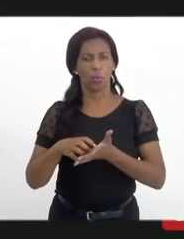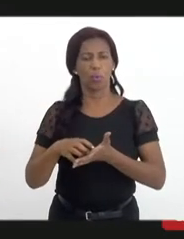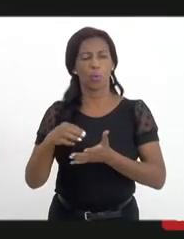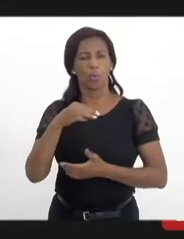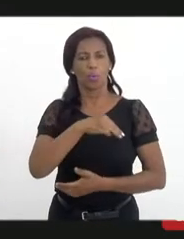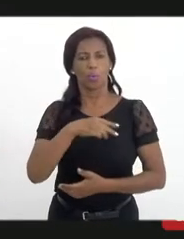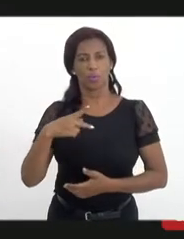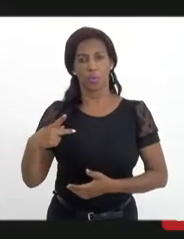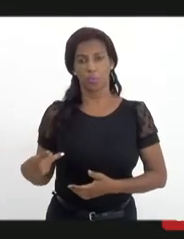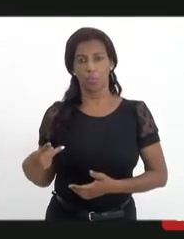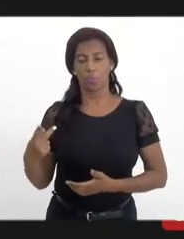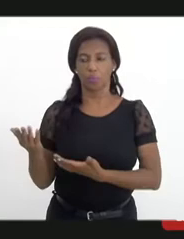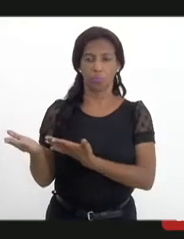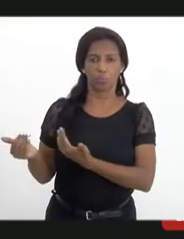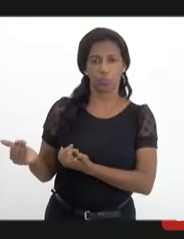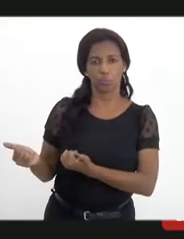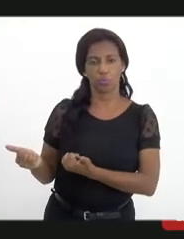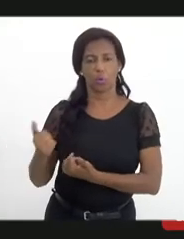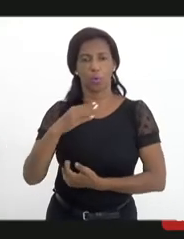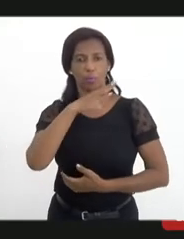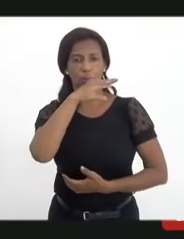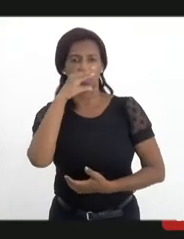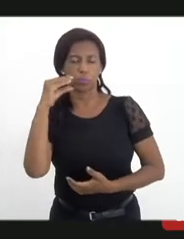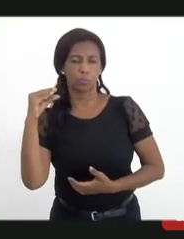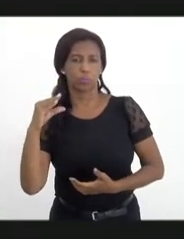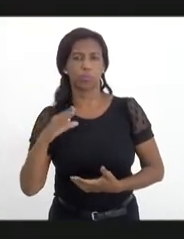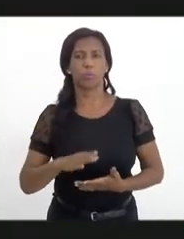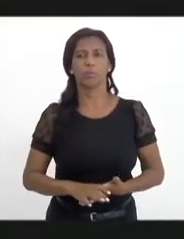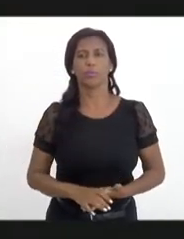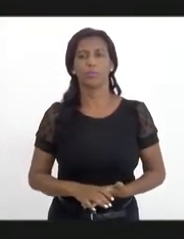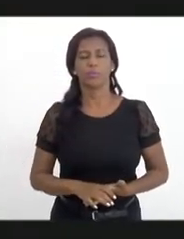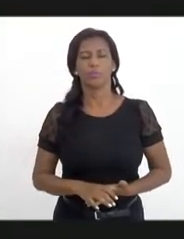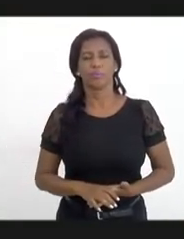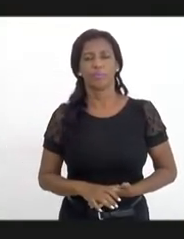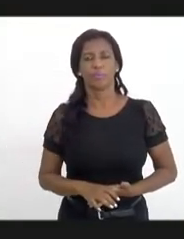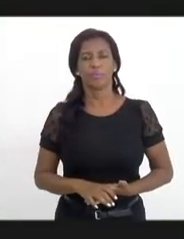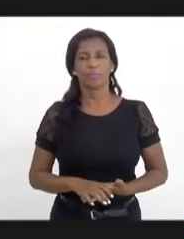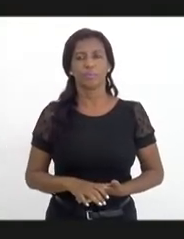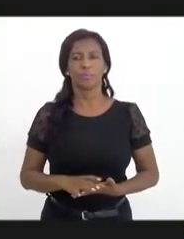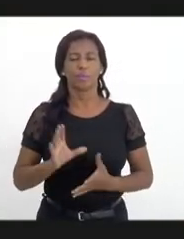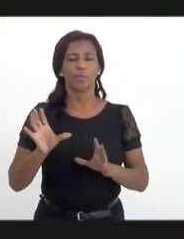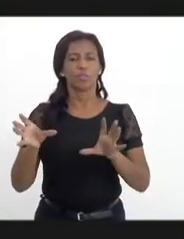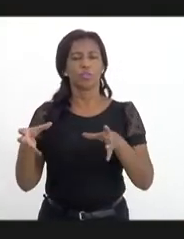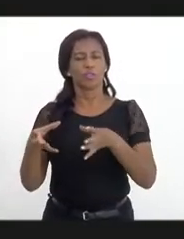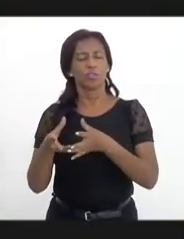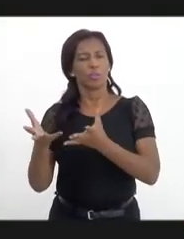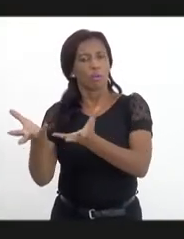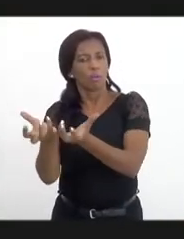adolescente, na área da aula coletiva, da curatela,